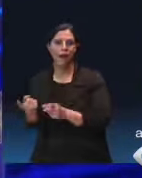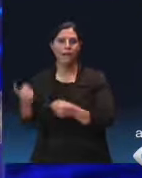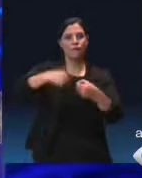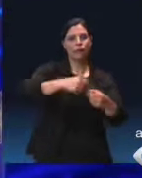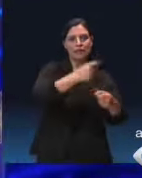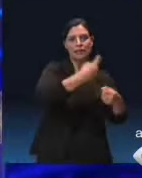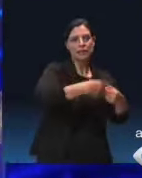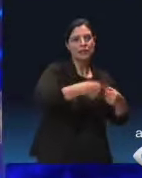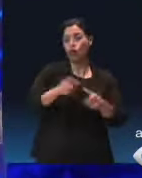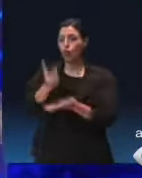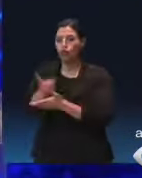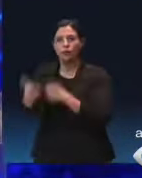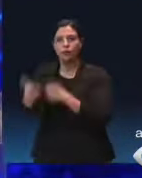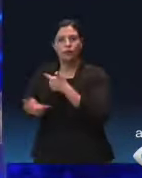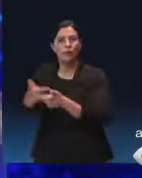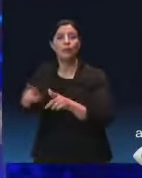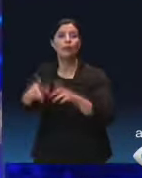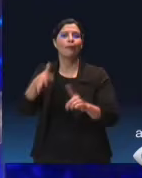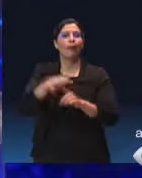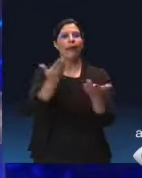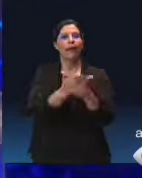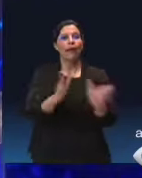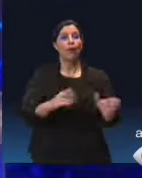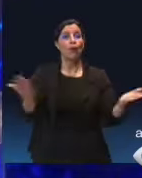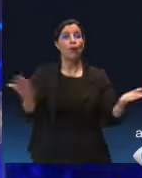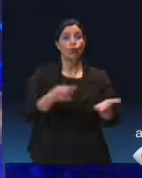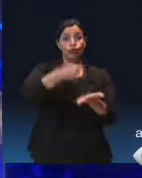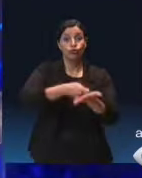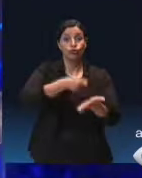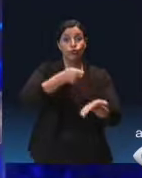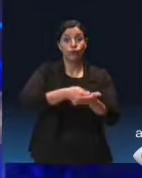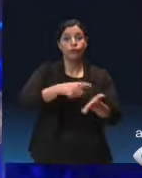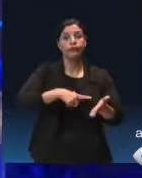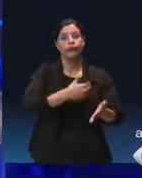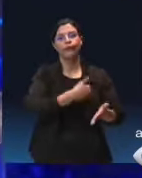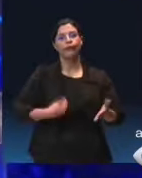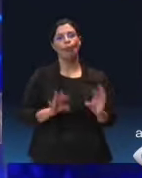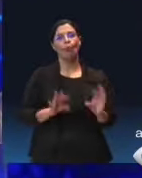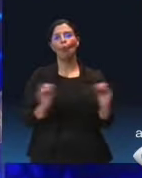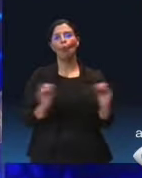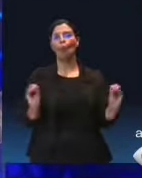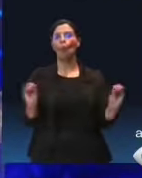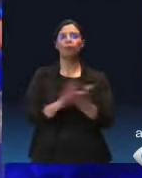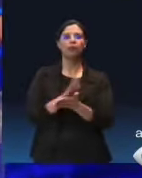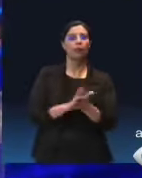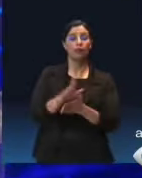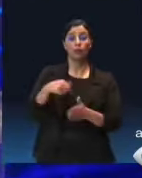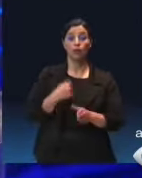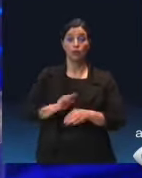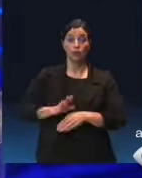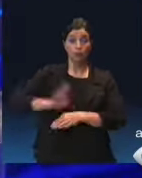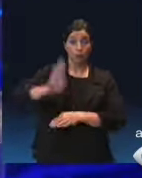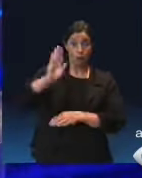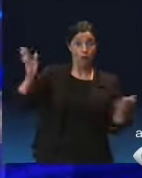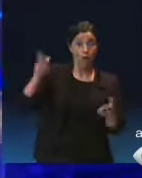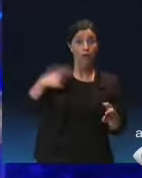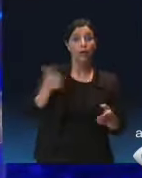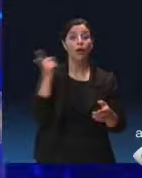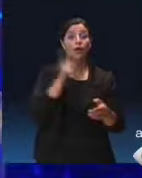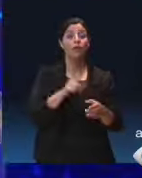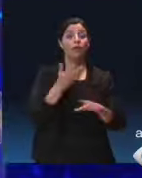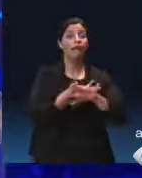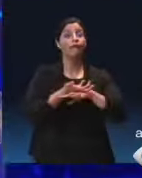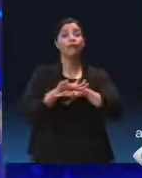O Paraná hoje tem um governo rigorosamente inexistente. Somos pré-candidatos ao